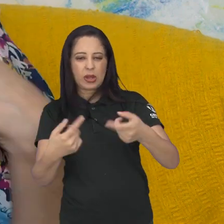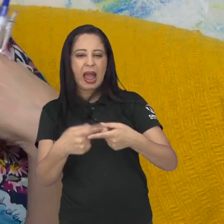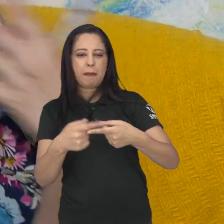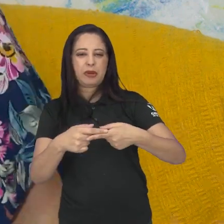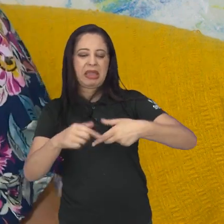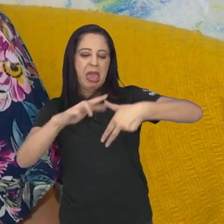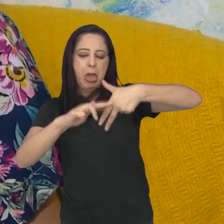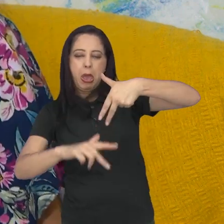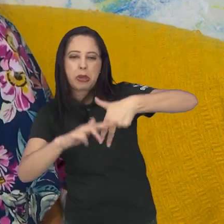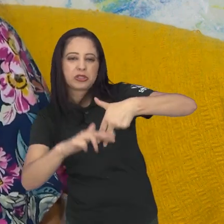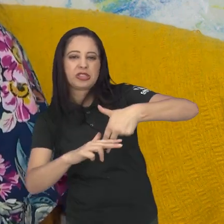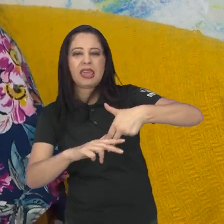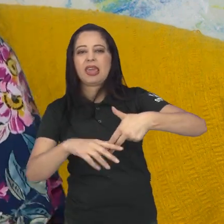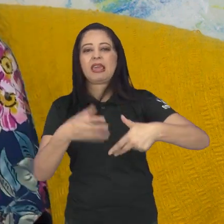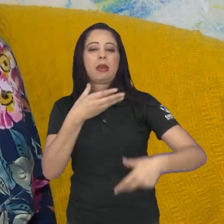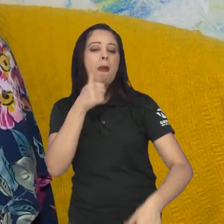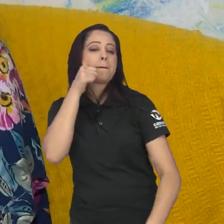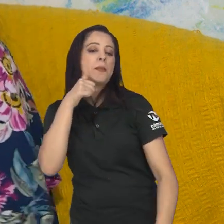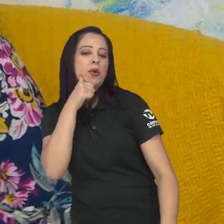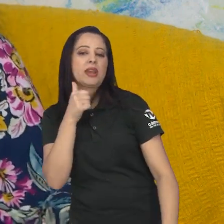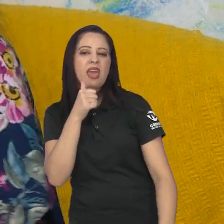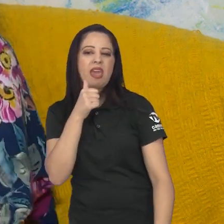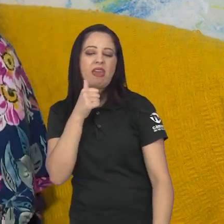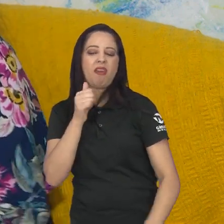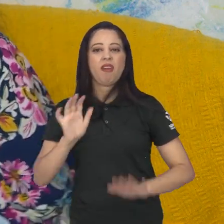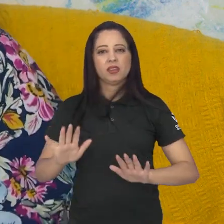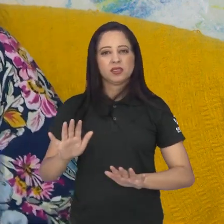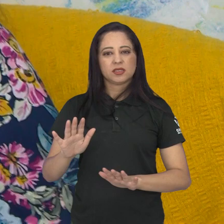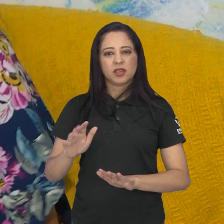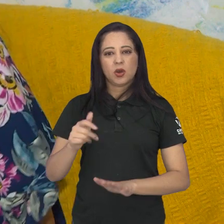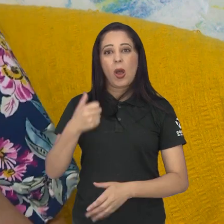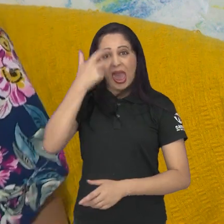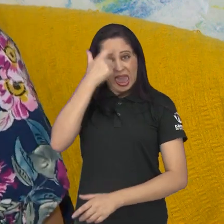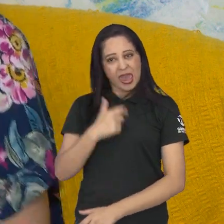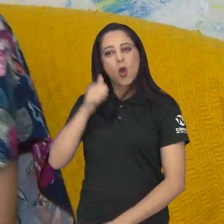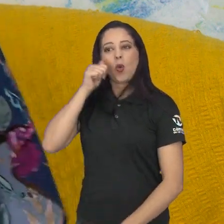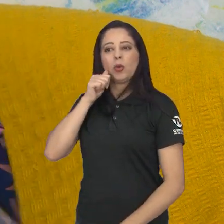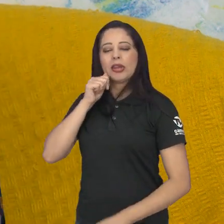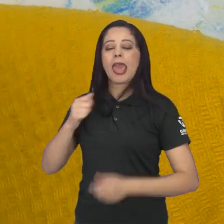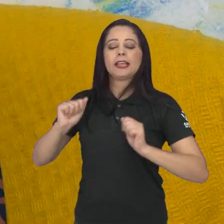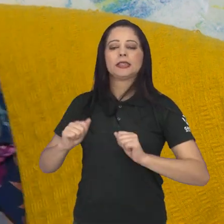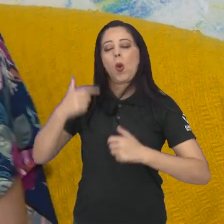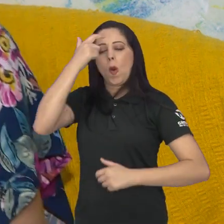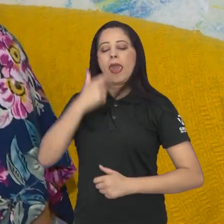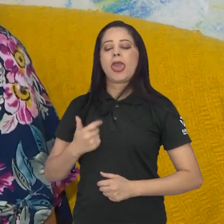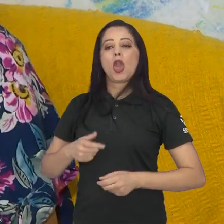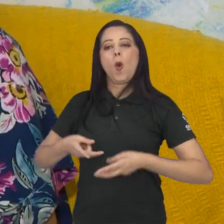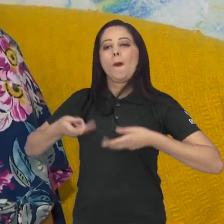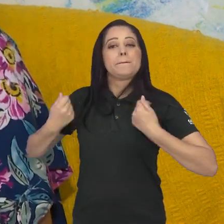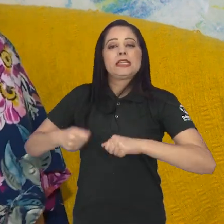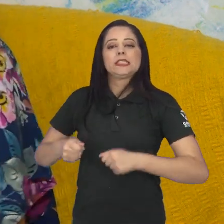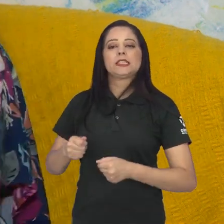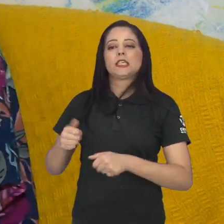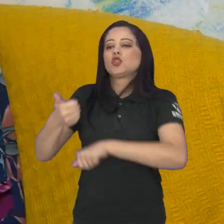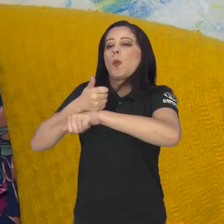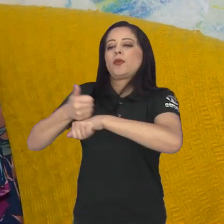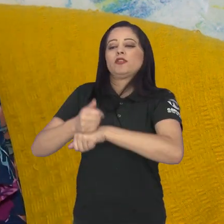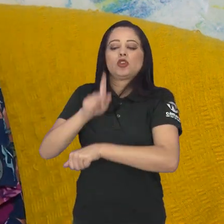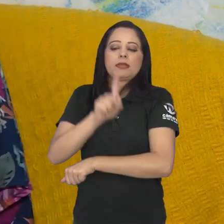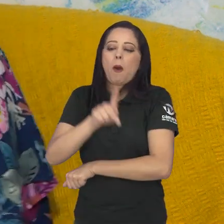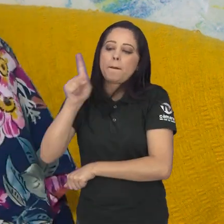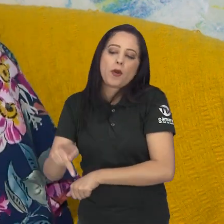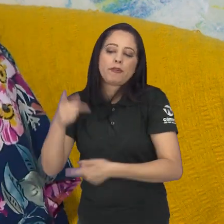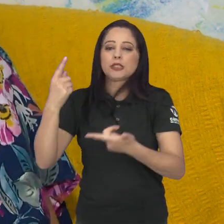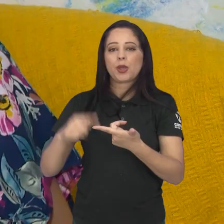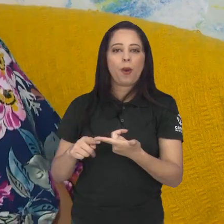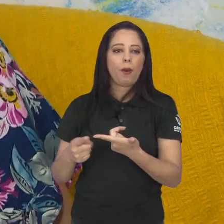causa do seu gênero. Não porque eu sou mulher, então eu sou destinada a ser pedagoga e você cuidar